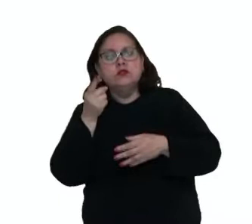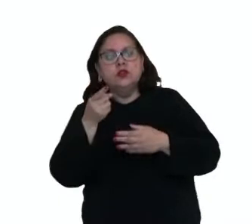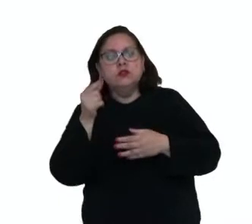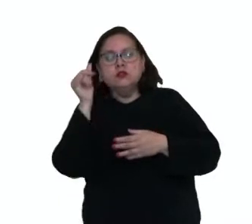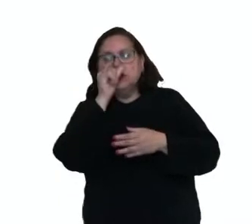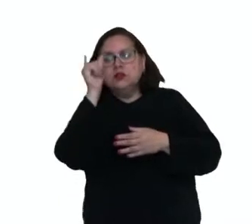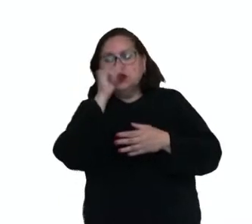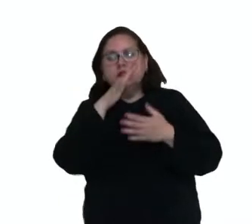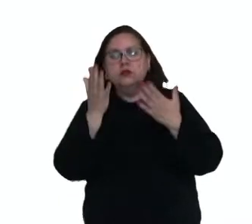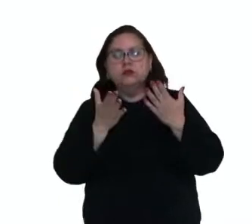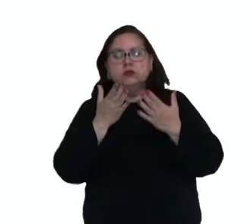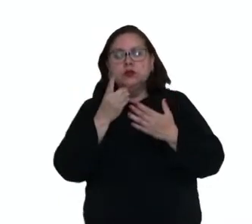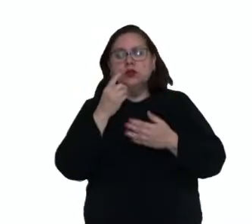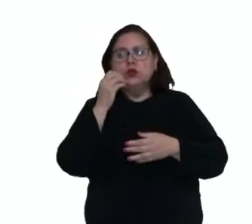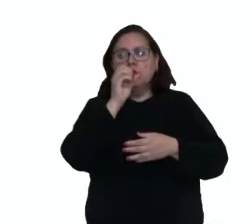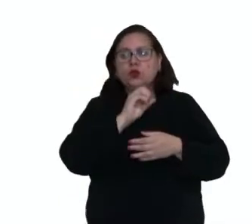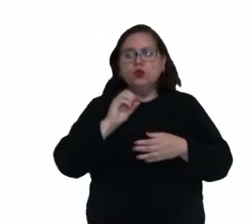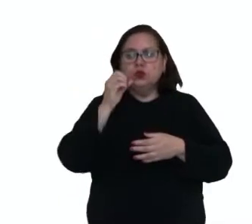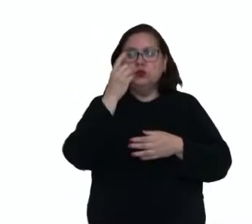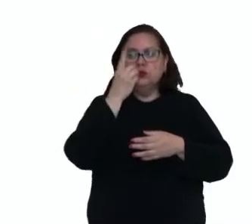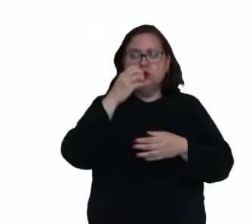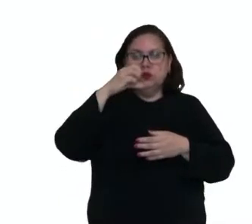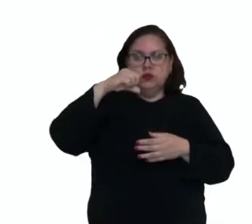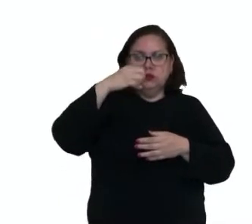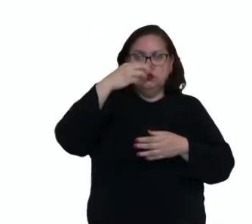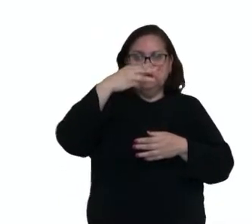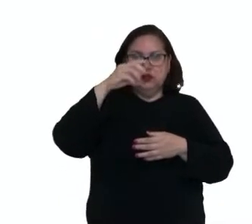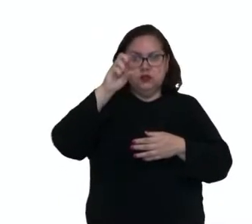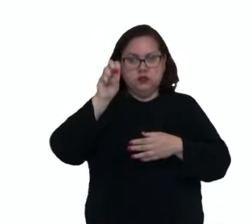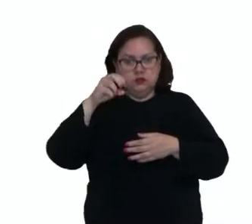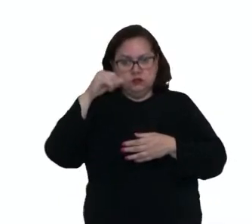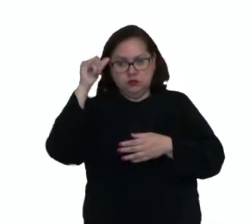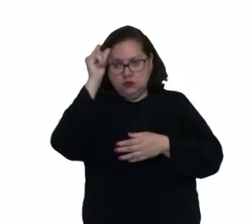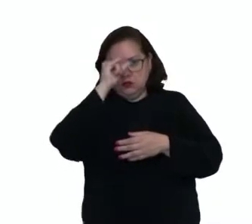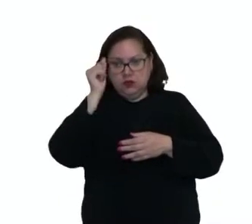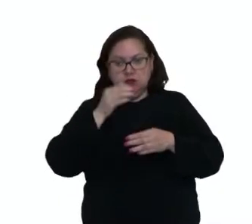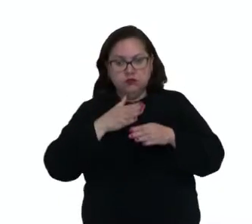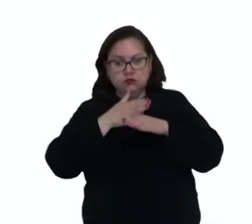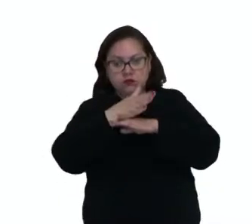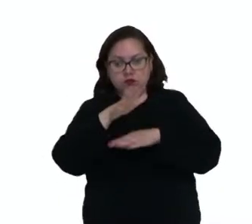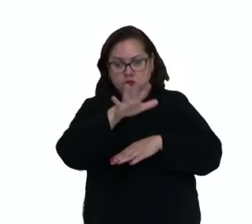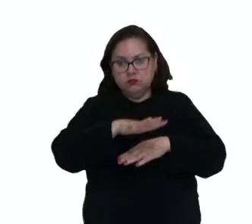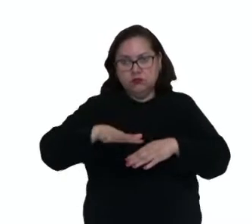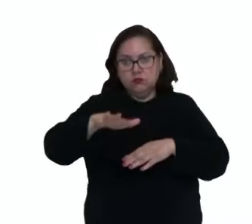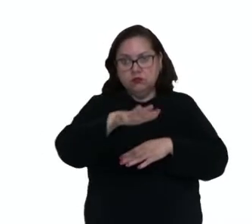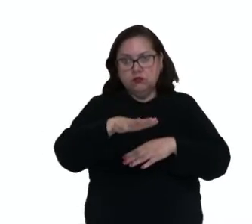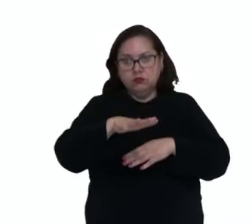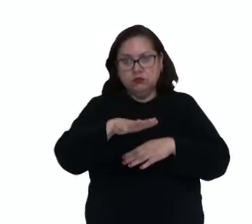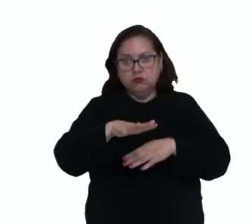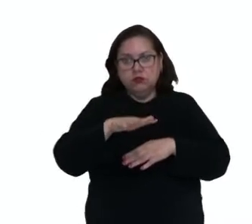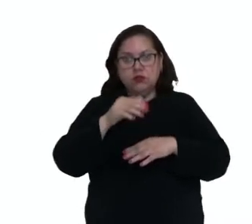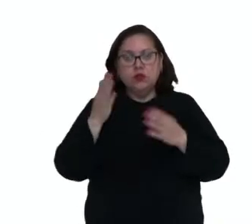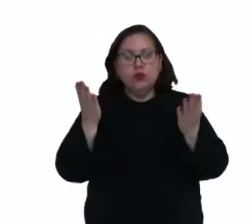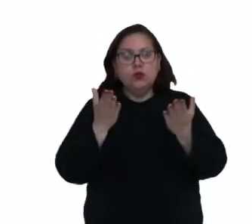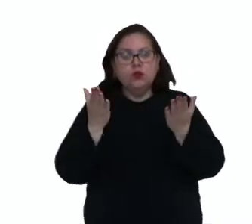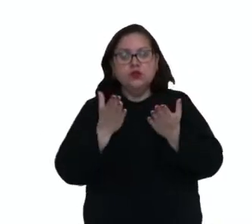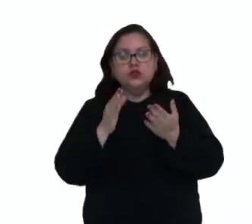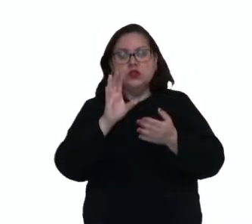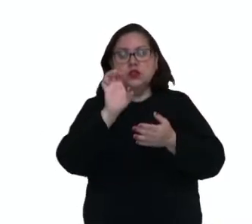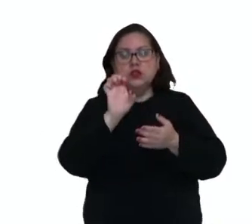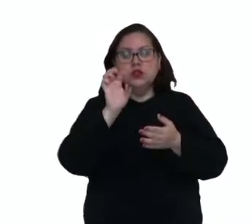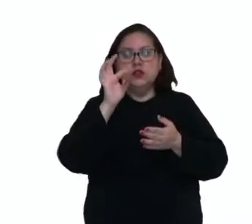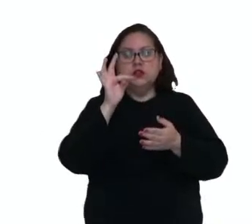na Itália, em outubro de 35, a Itália, ela vai invadir o território do que hoje seria a